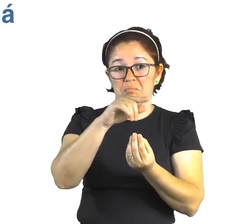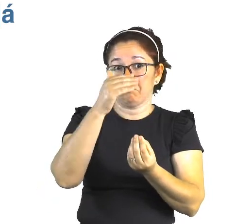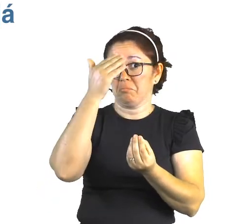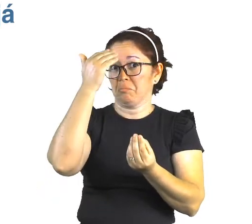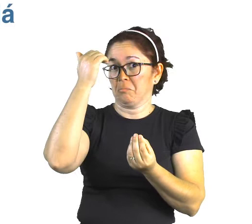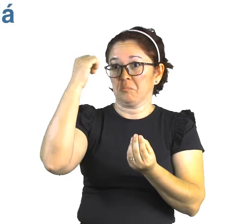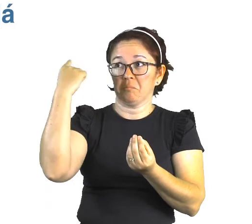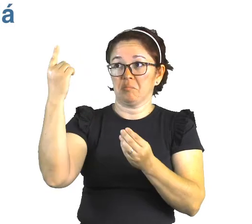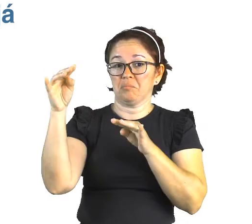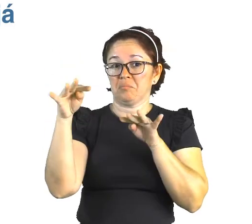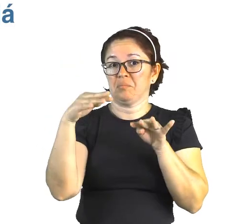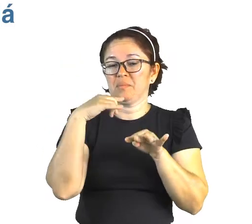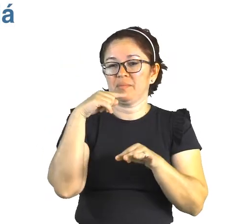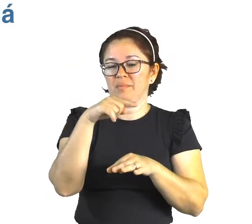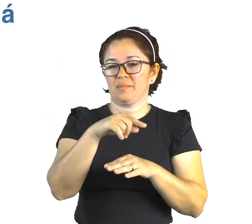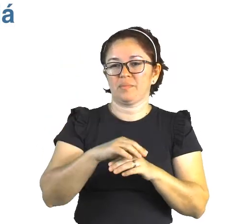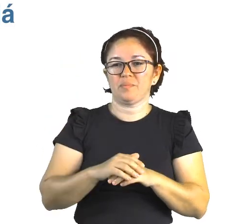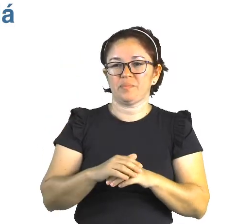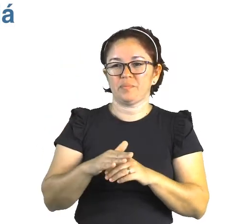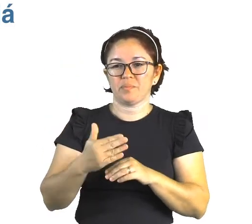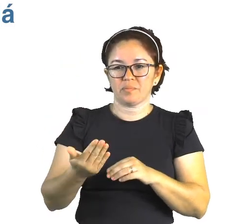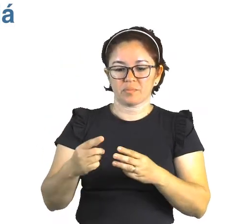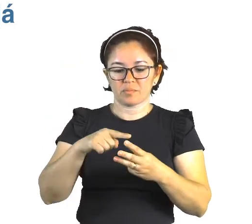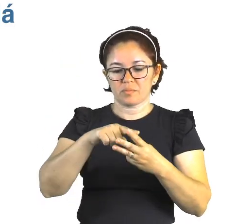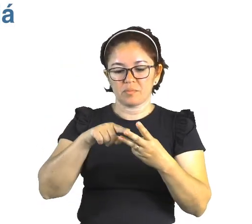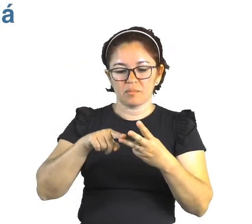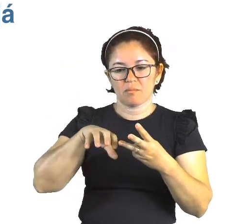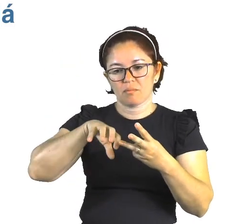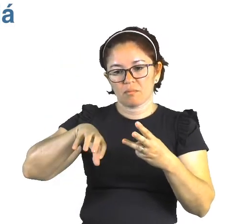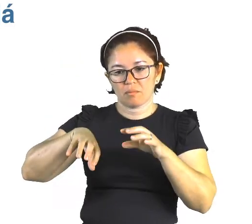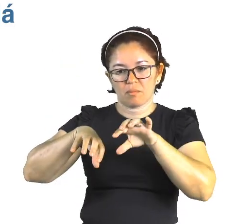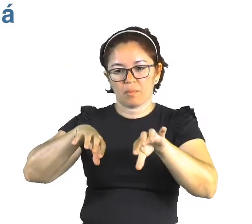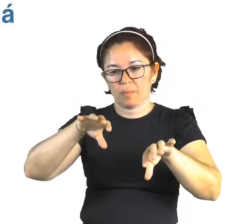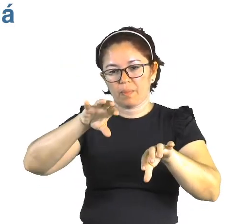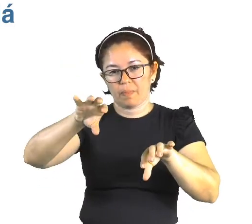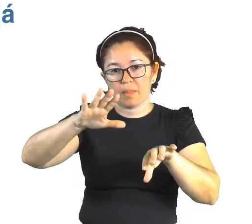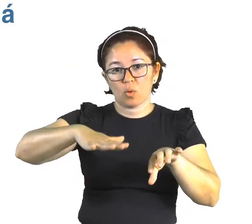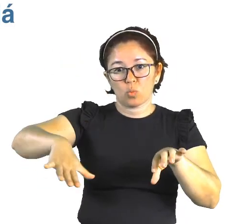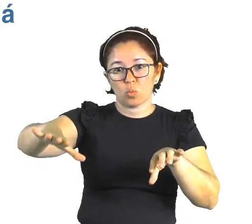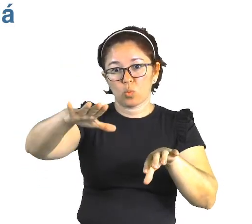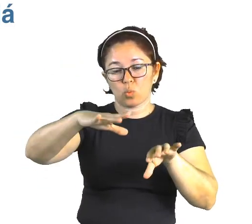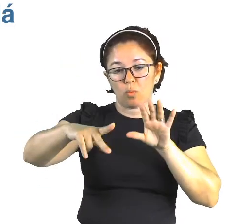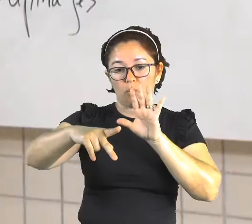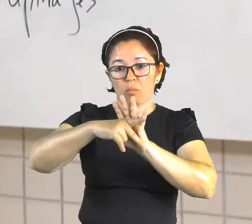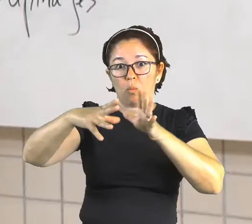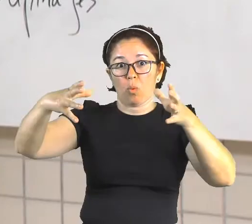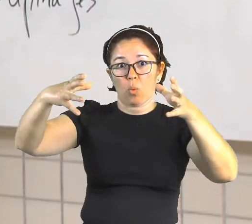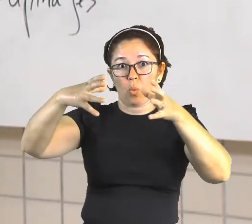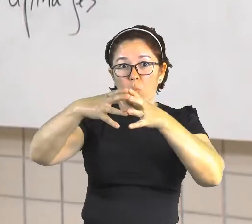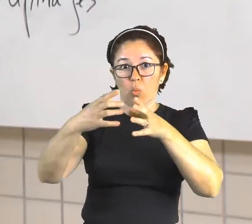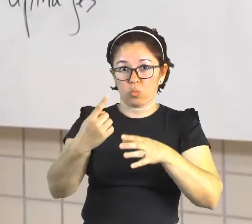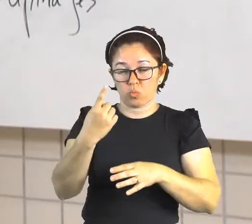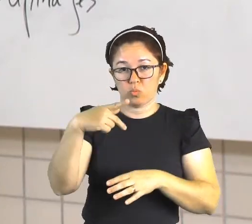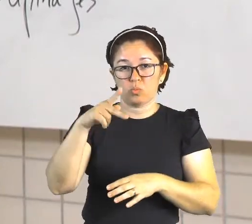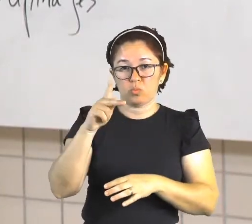E essa população é bem distribuída nesses três territórios. Os indígenas carajás.